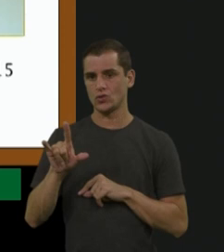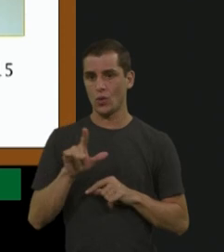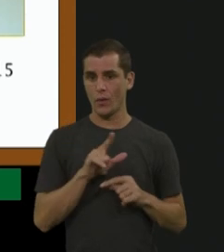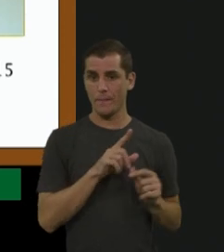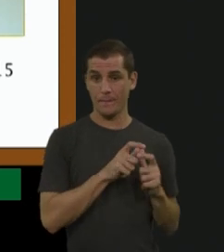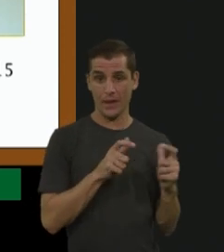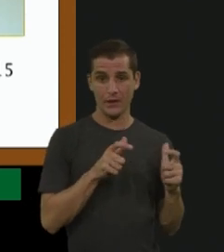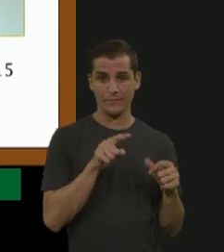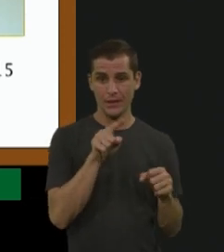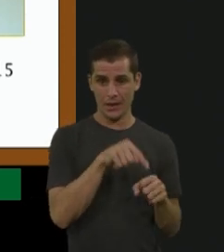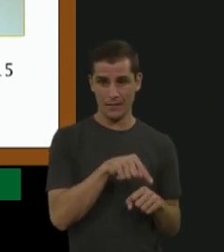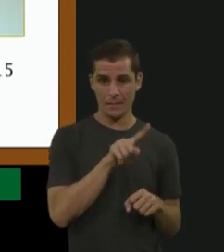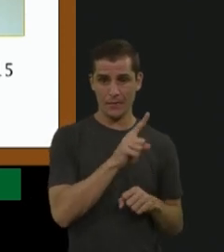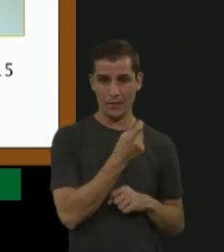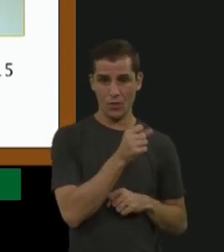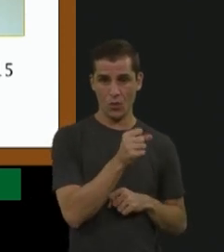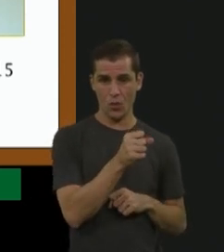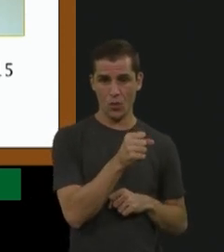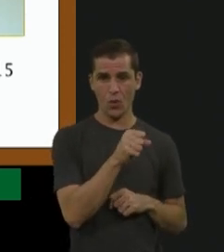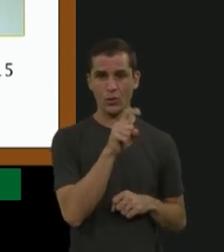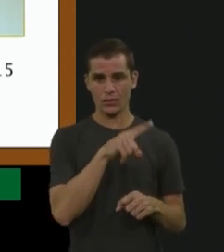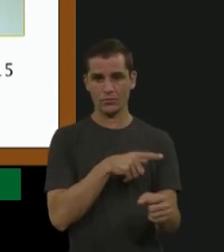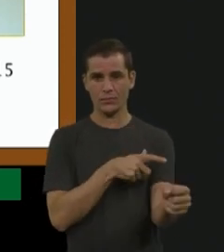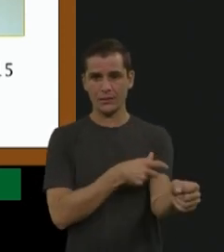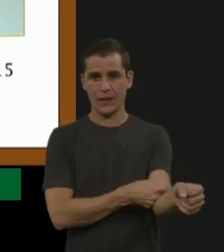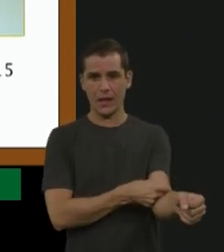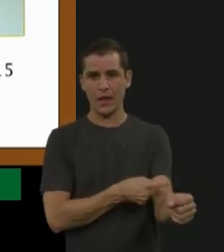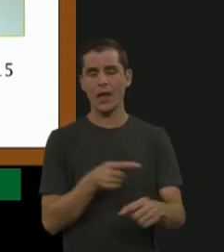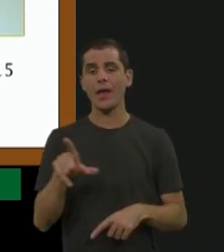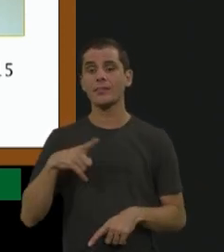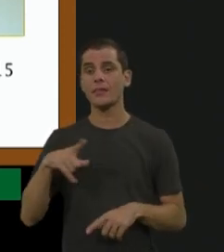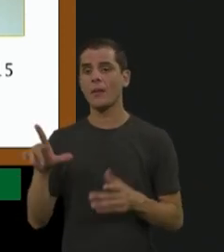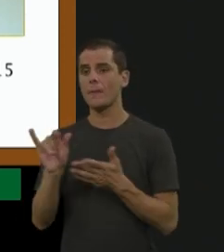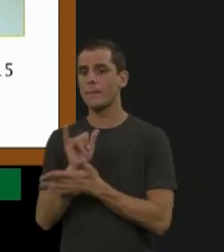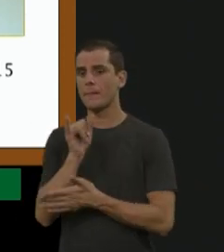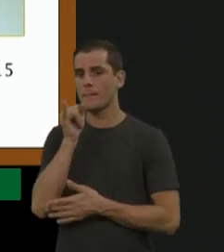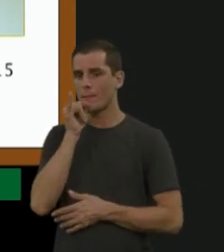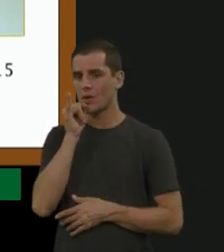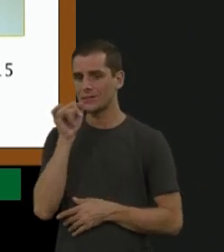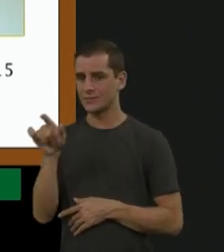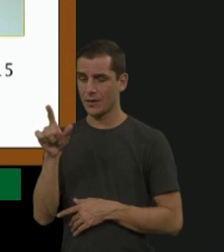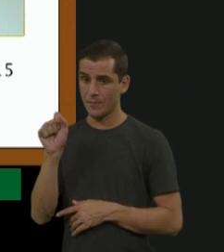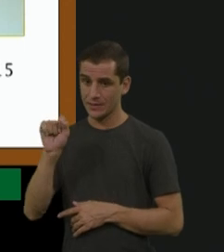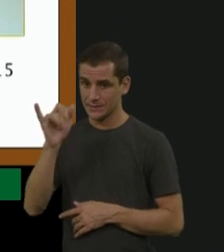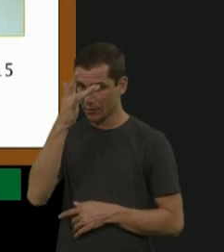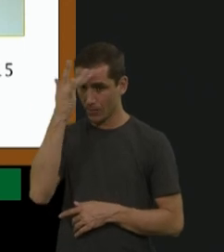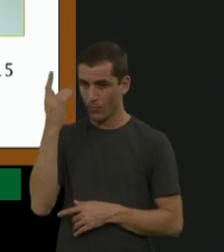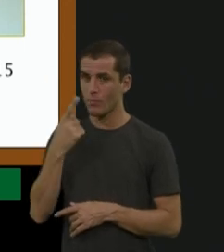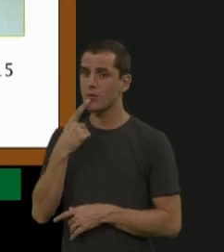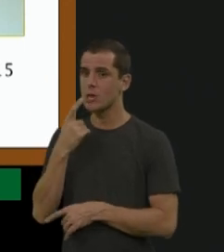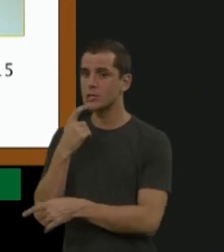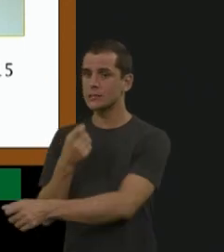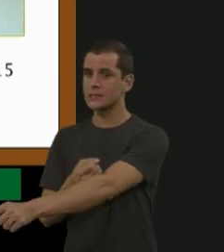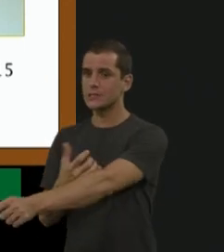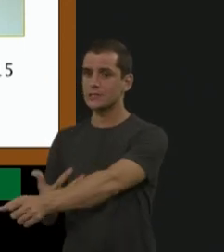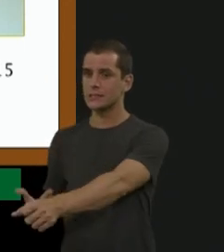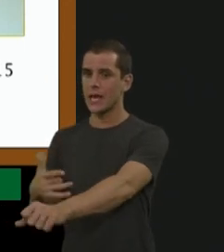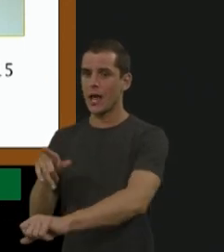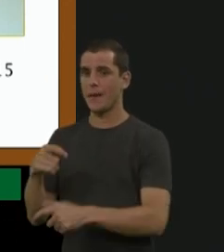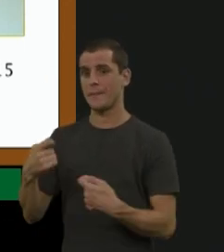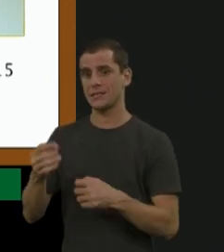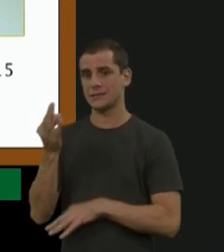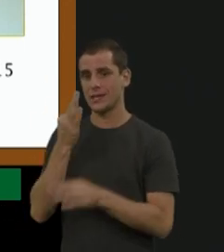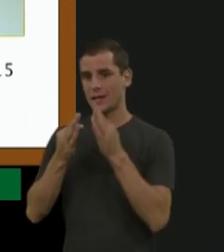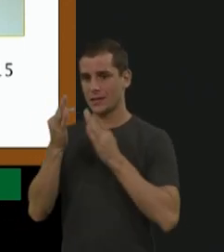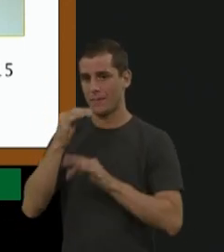modalidades de tratamento. Sob demanda, que é sangrotrator, que é preconizado para quem é leve ou que vai